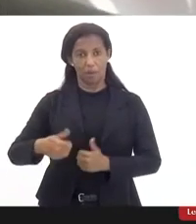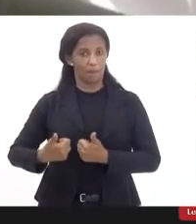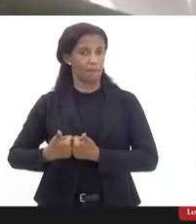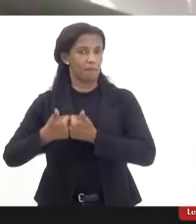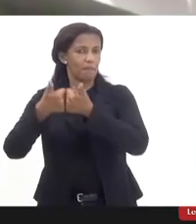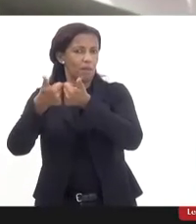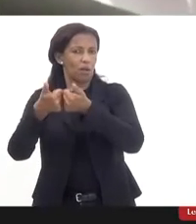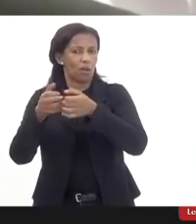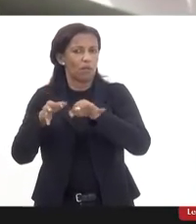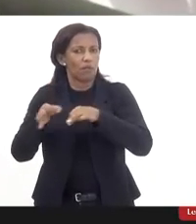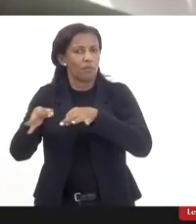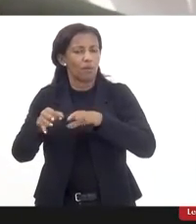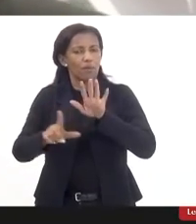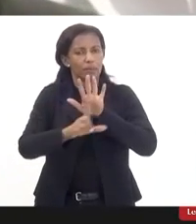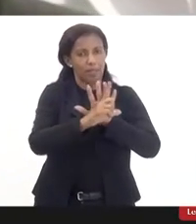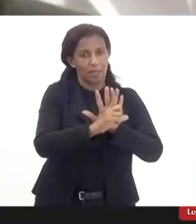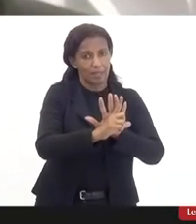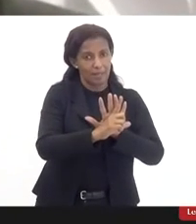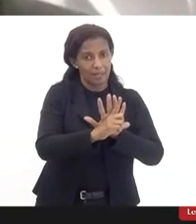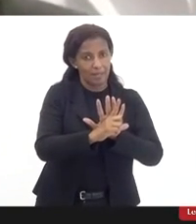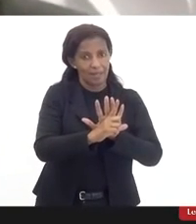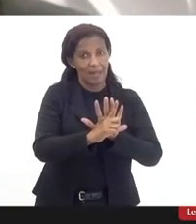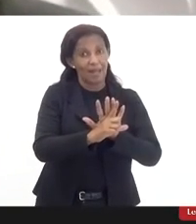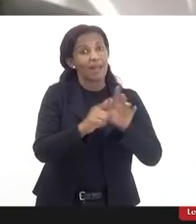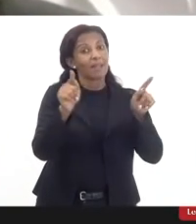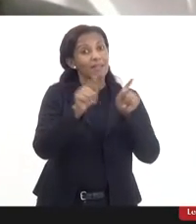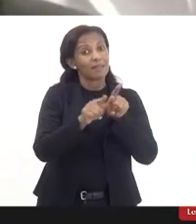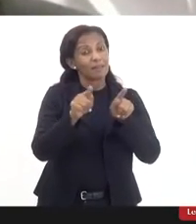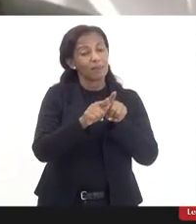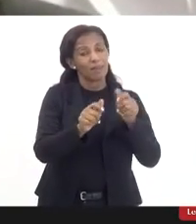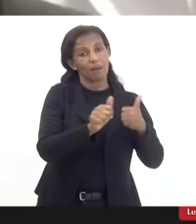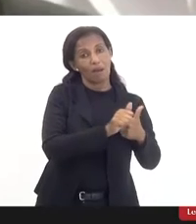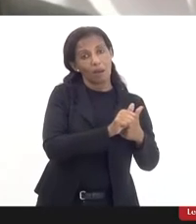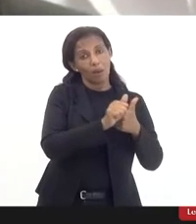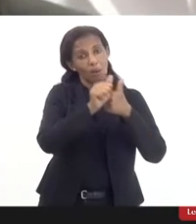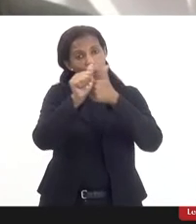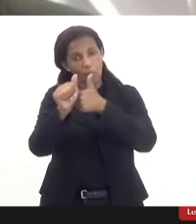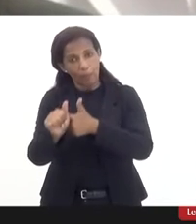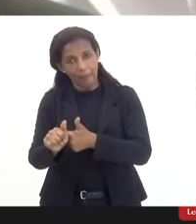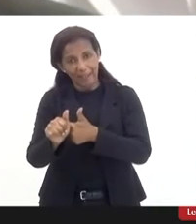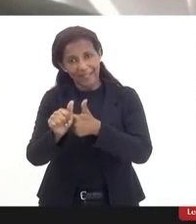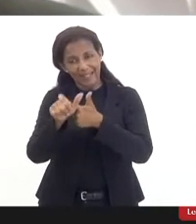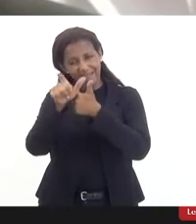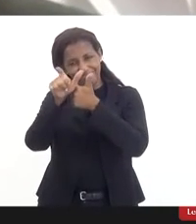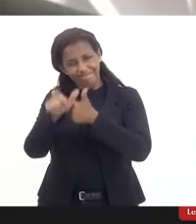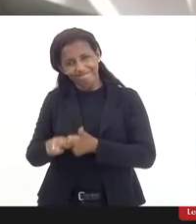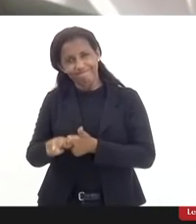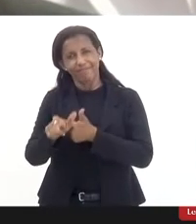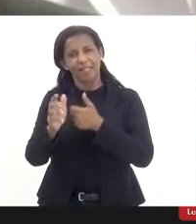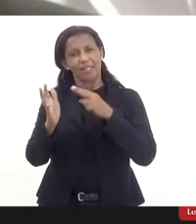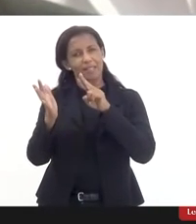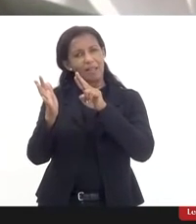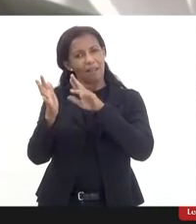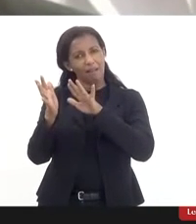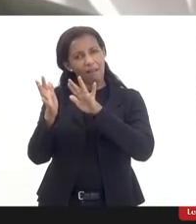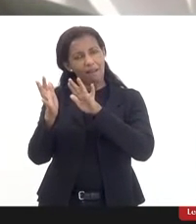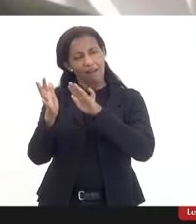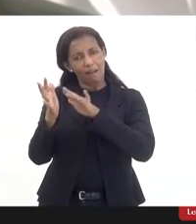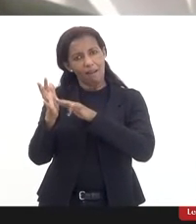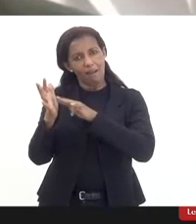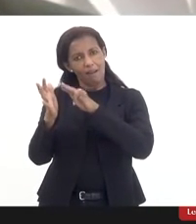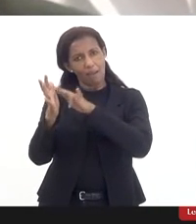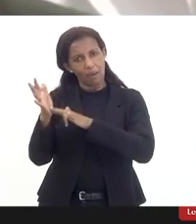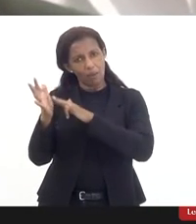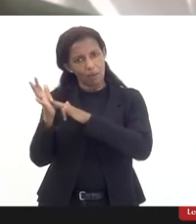melhor modelagem da lei é acompanhar né essa questão da regulamentação da